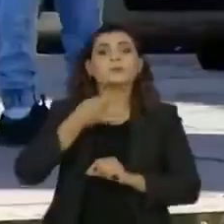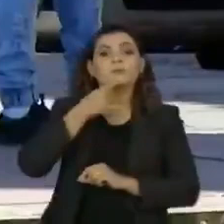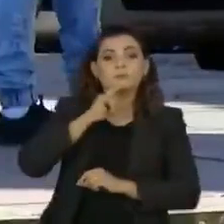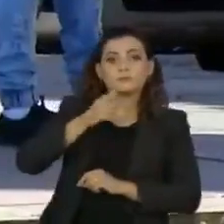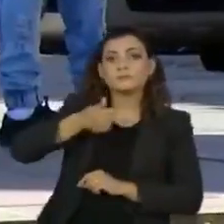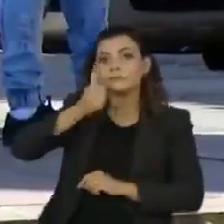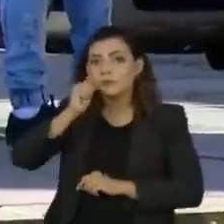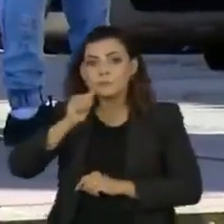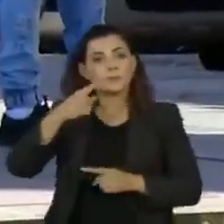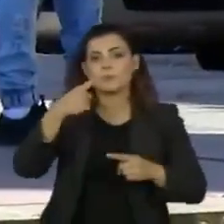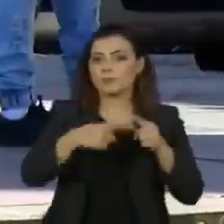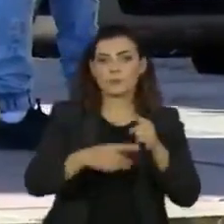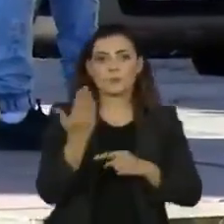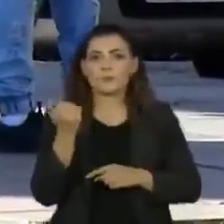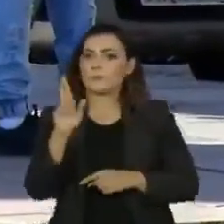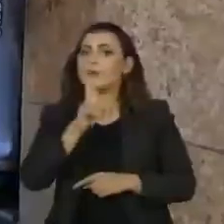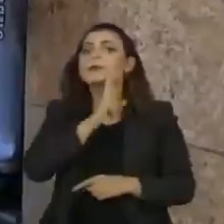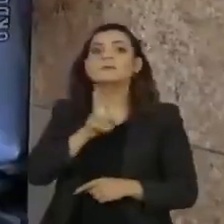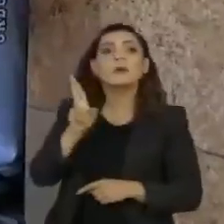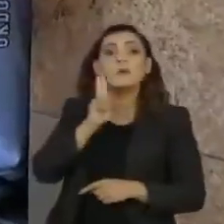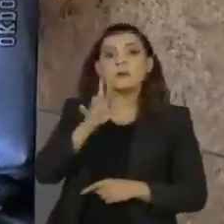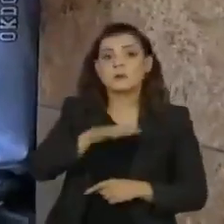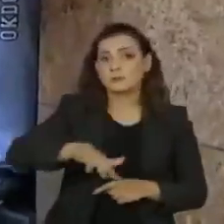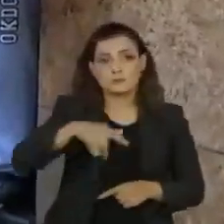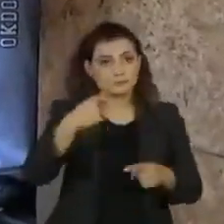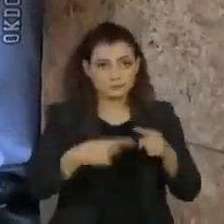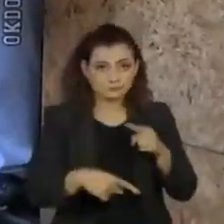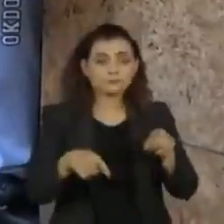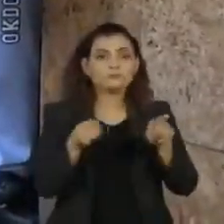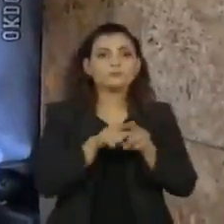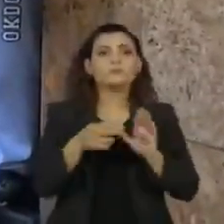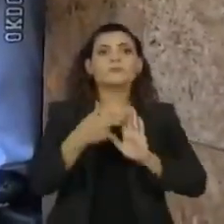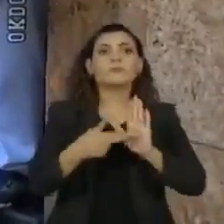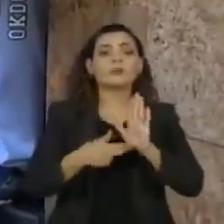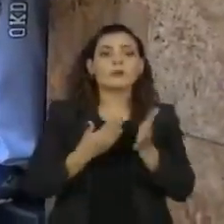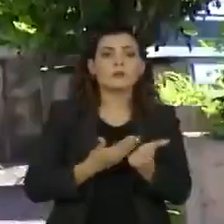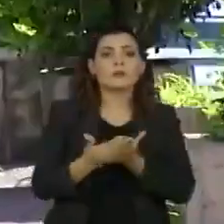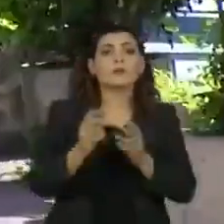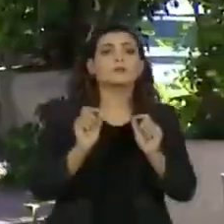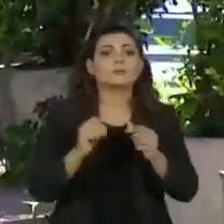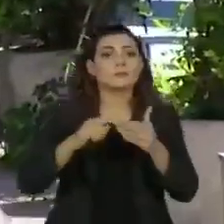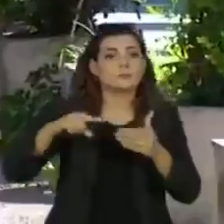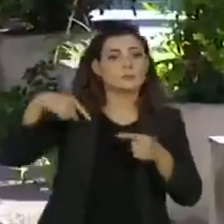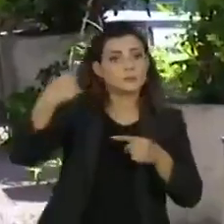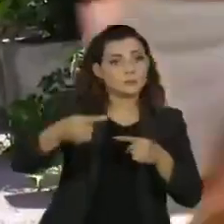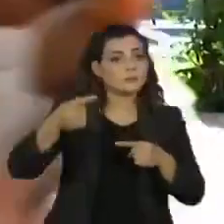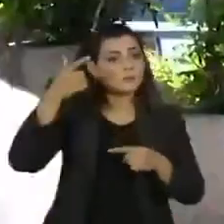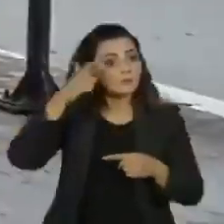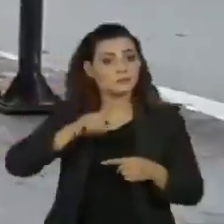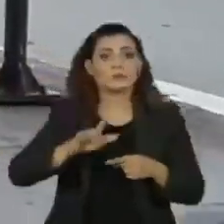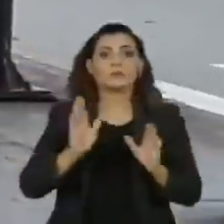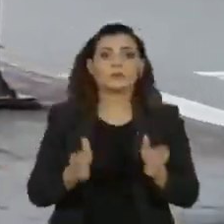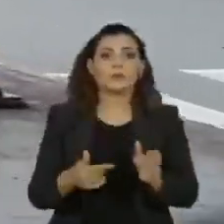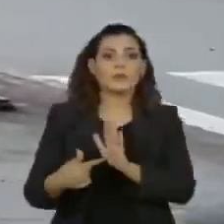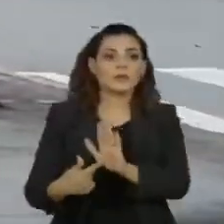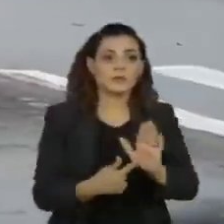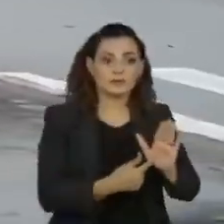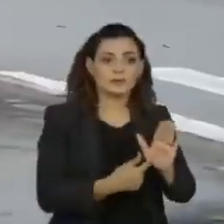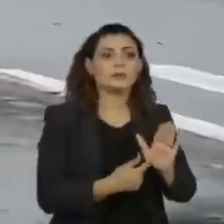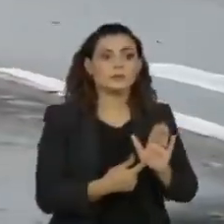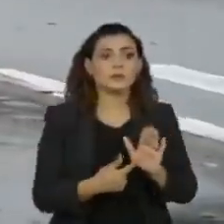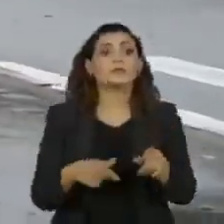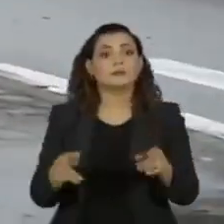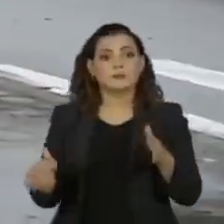alcoólicas em bares e restaurantes da cidade. A medida entra em vigor na próxima segunda-feira. A capital